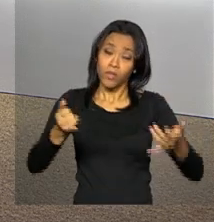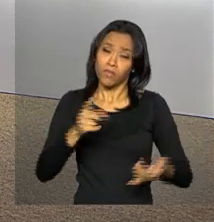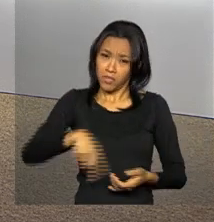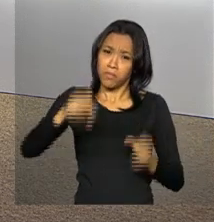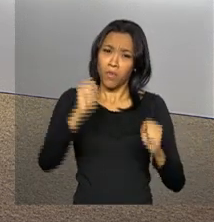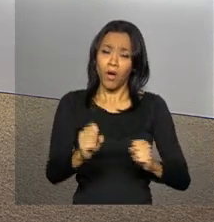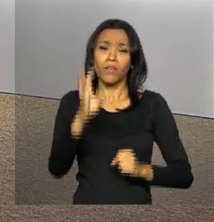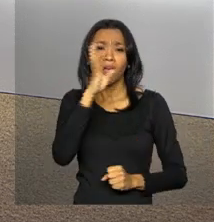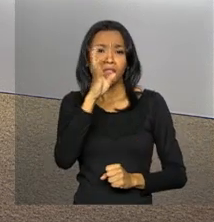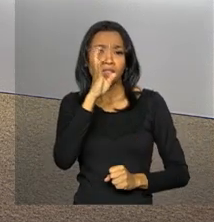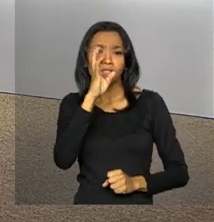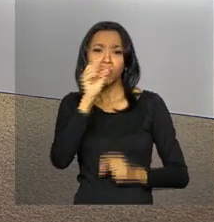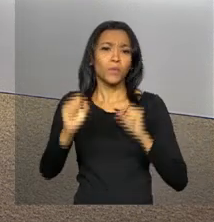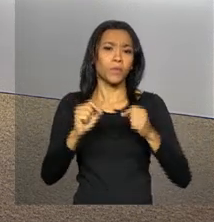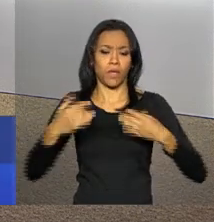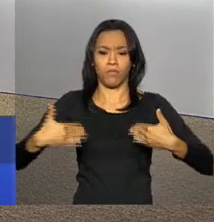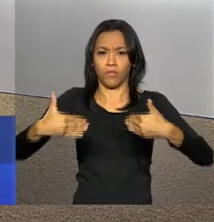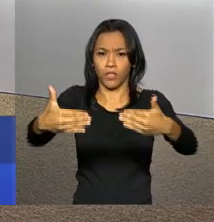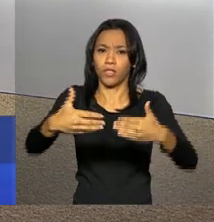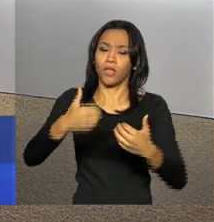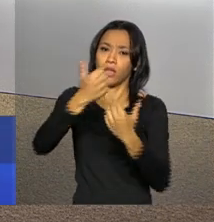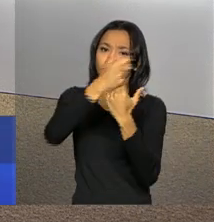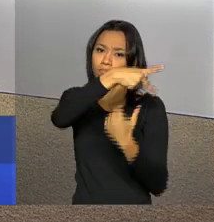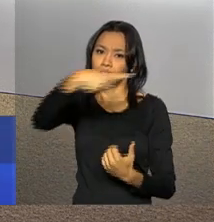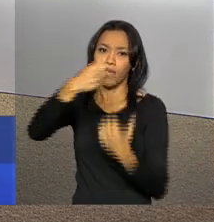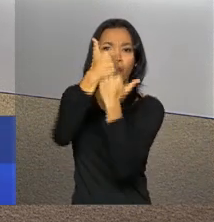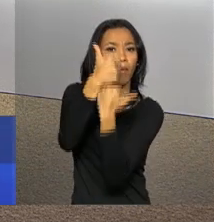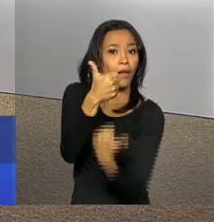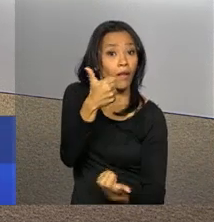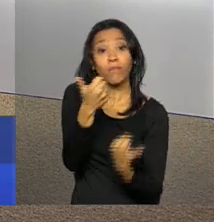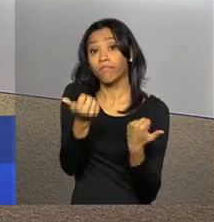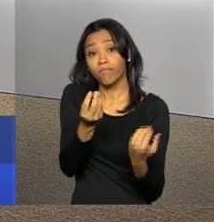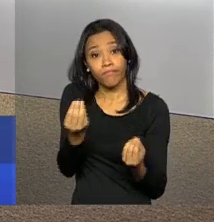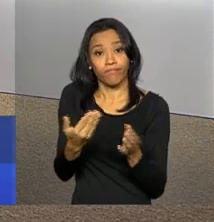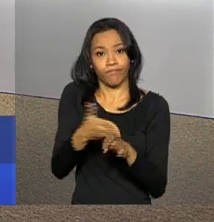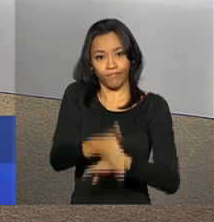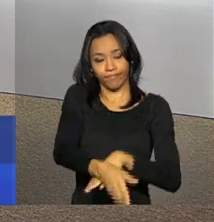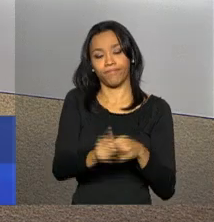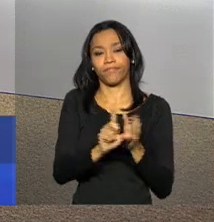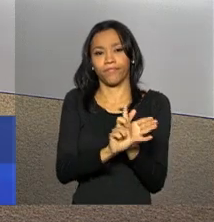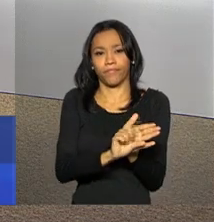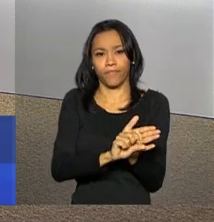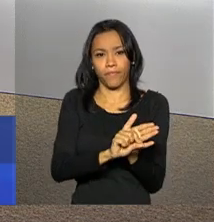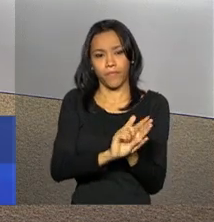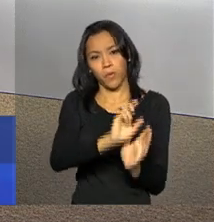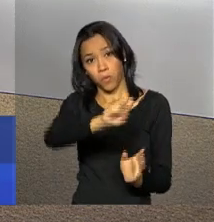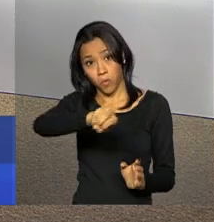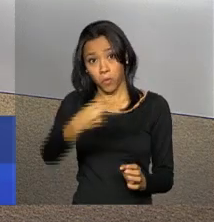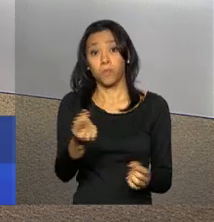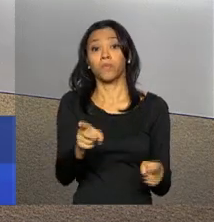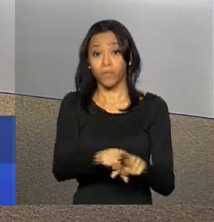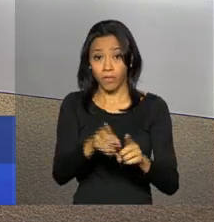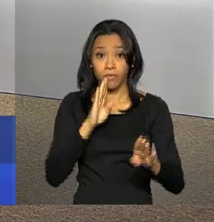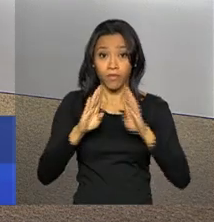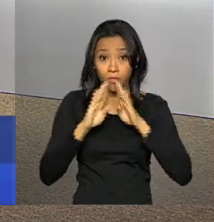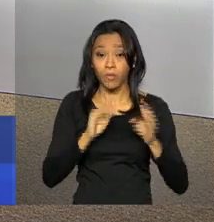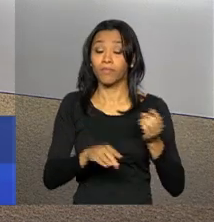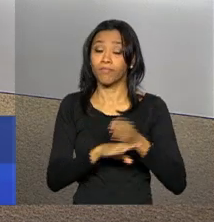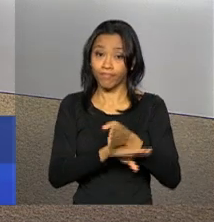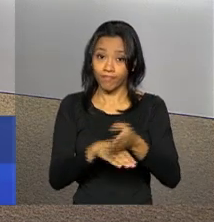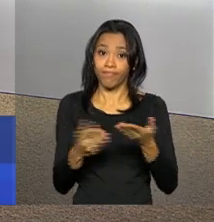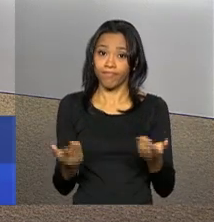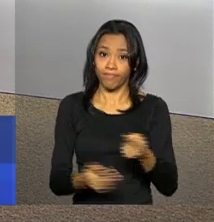Acompanhe as novidades do Executivo Federal também nas nossas redes sociais, twitter.com barra tvnbr, facebook.com